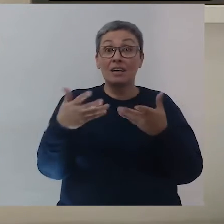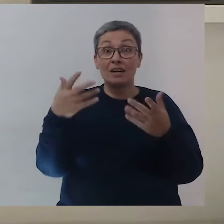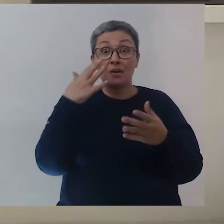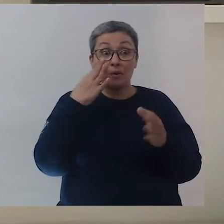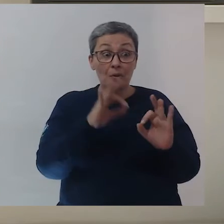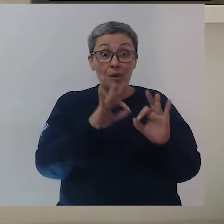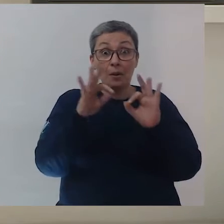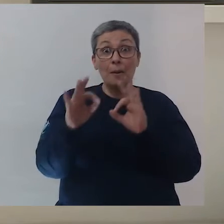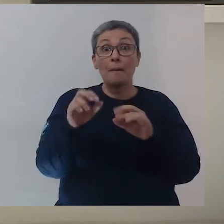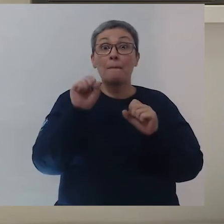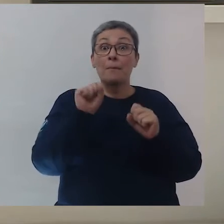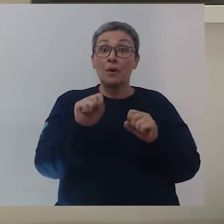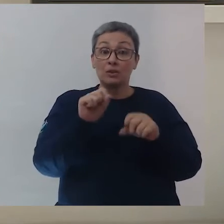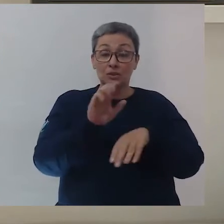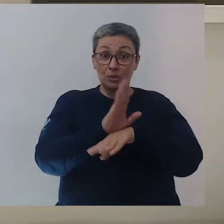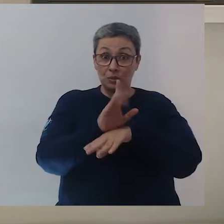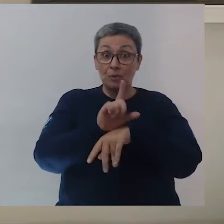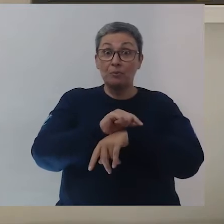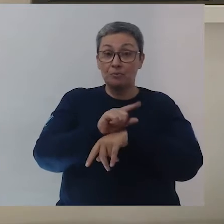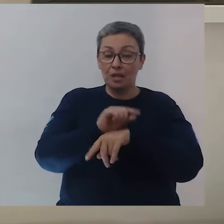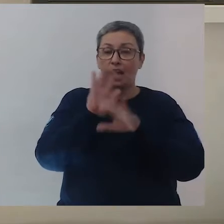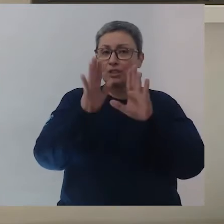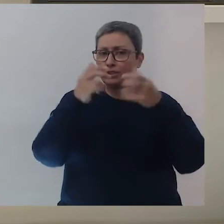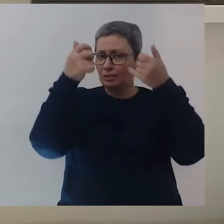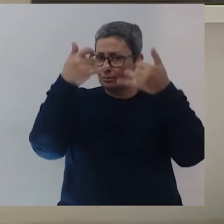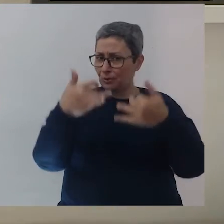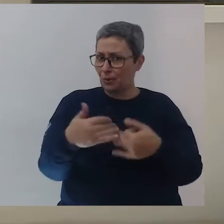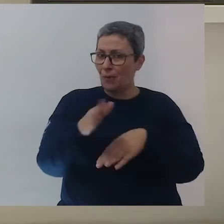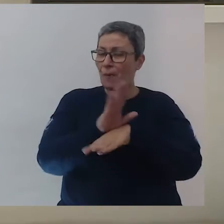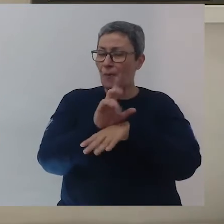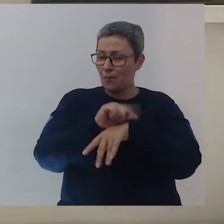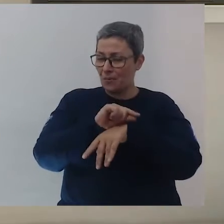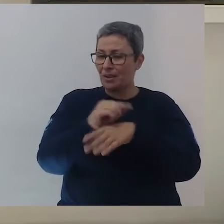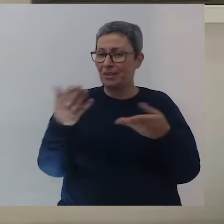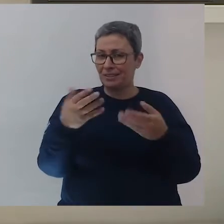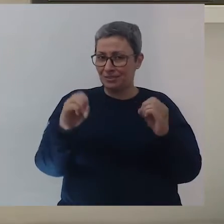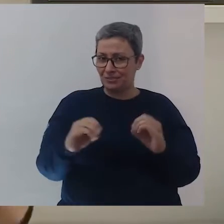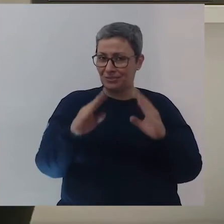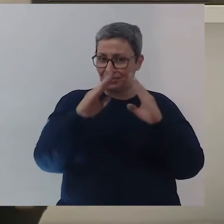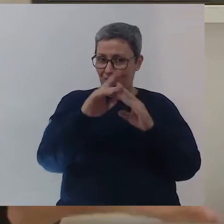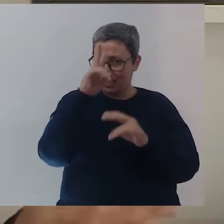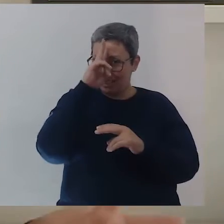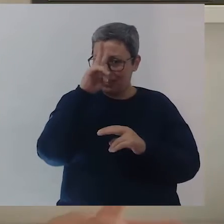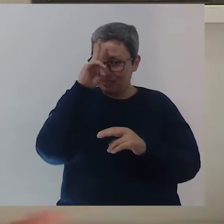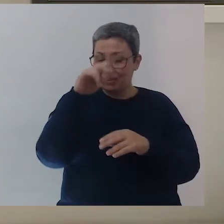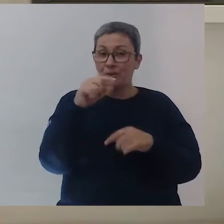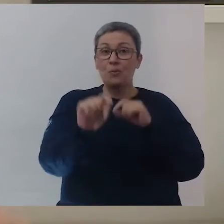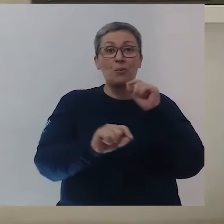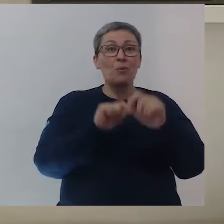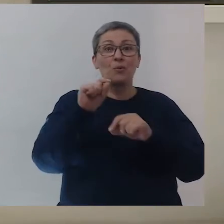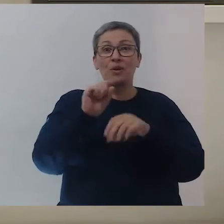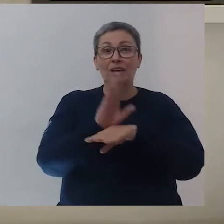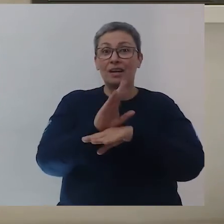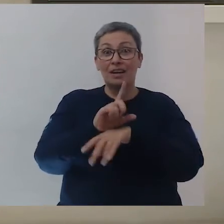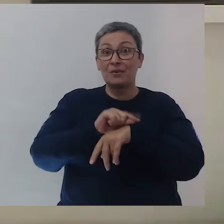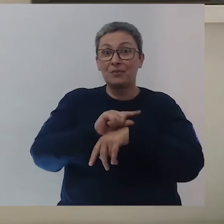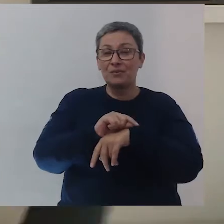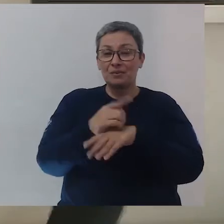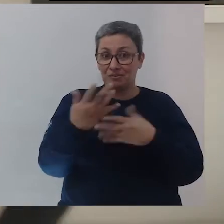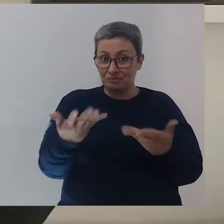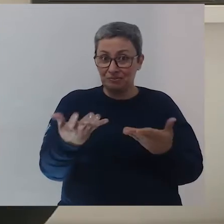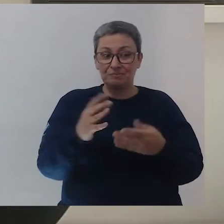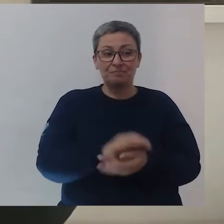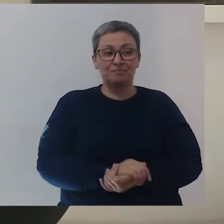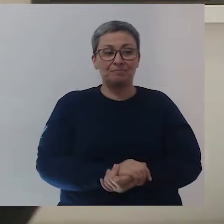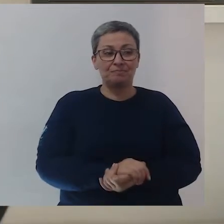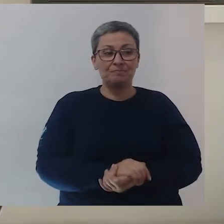agora, pode ser considerado um curta-metragem. E a gente já falou de curta-metragem aqui no programa. Vocês se lembram o que é um curta-metragem?